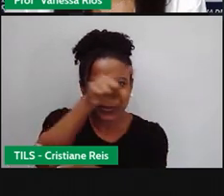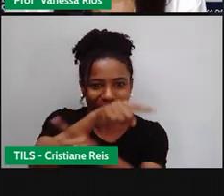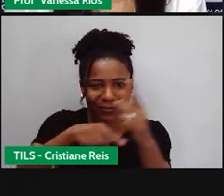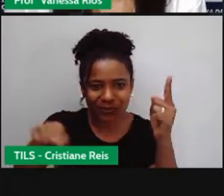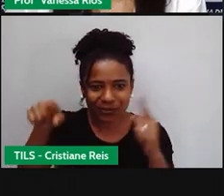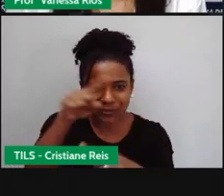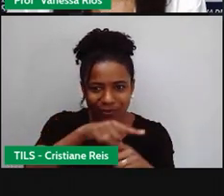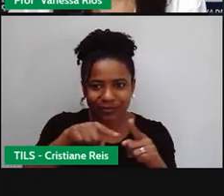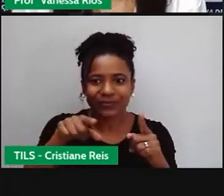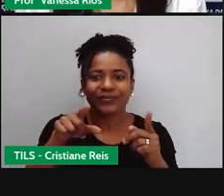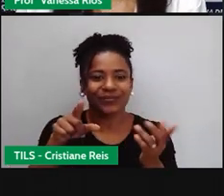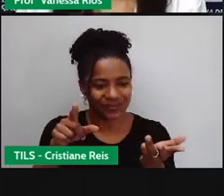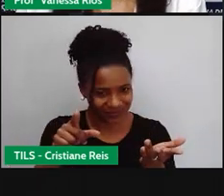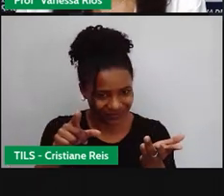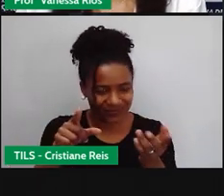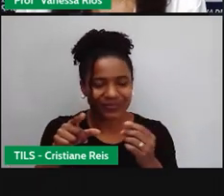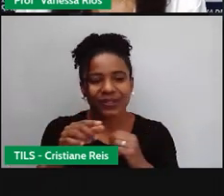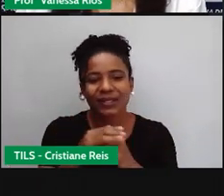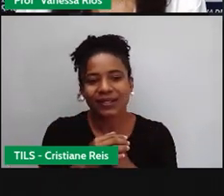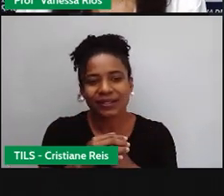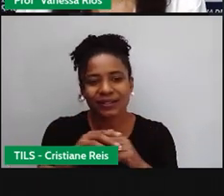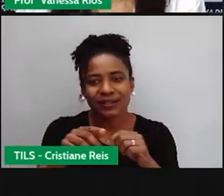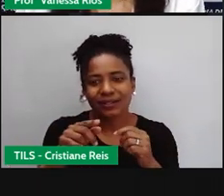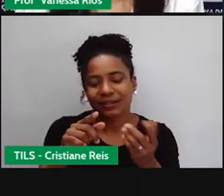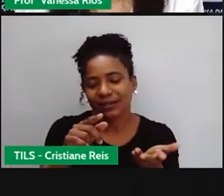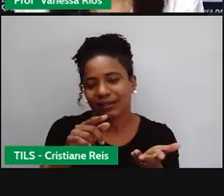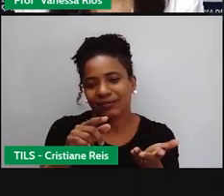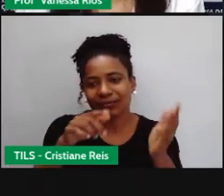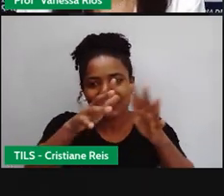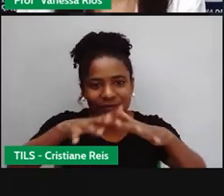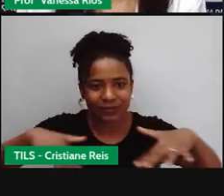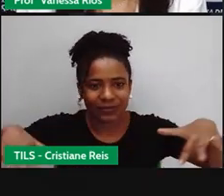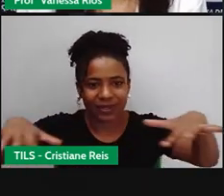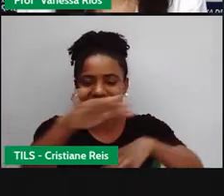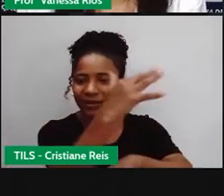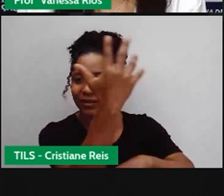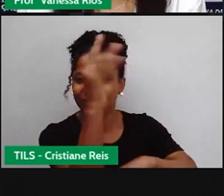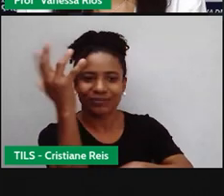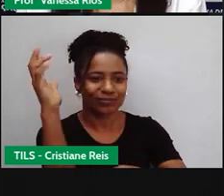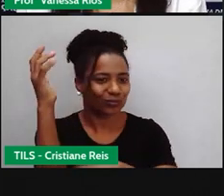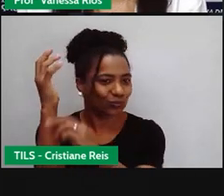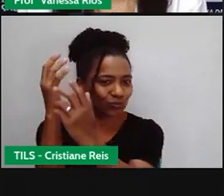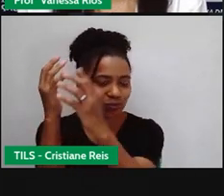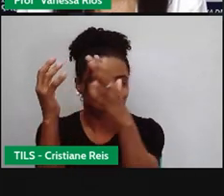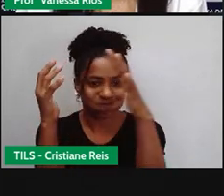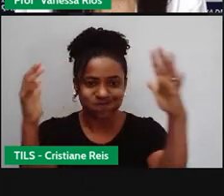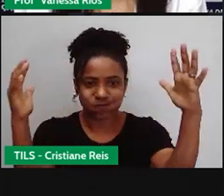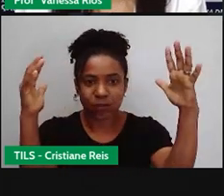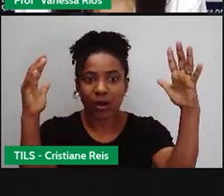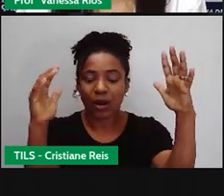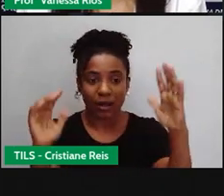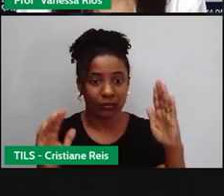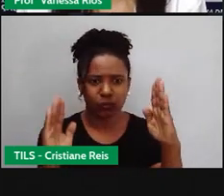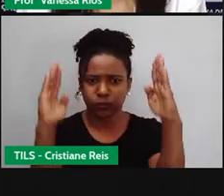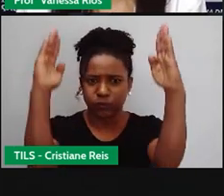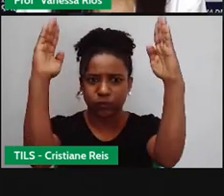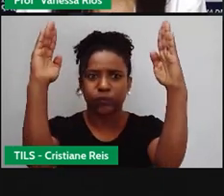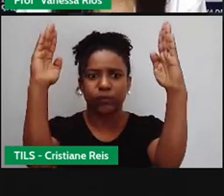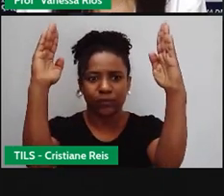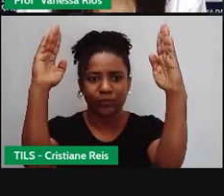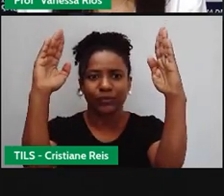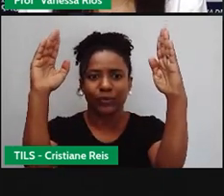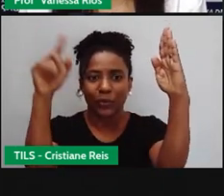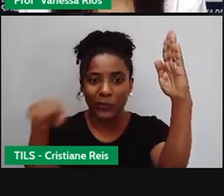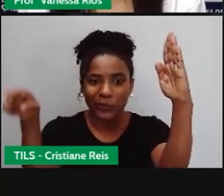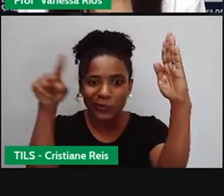hélices, né, em torres muito altas, e a movimentação, energia de